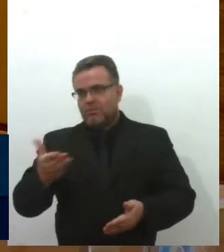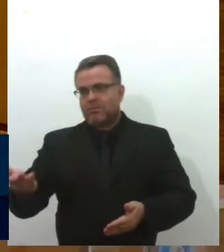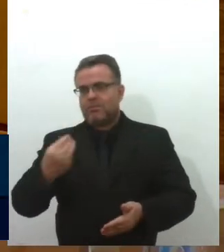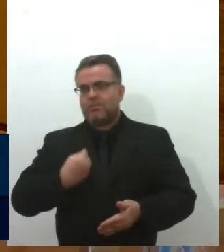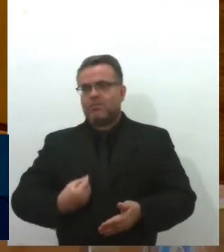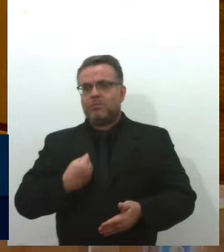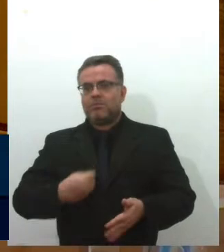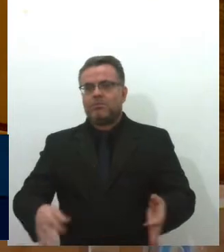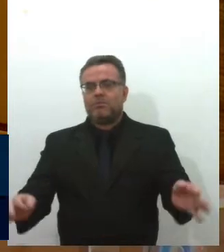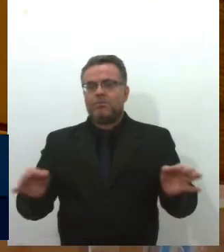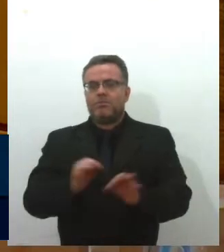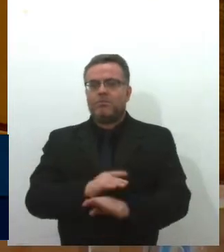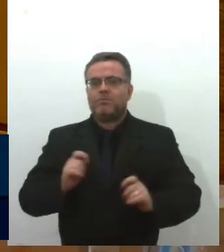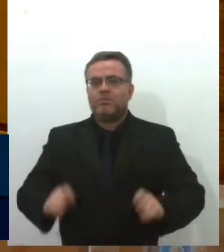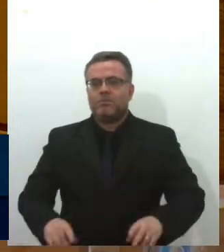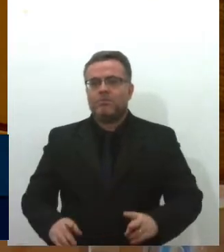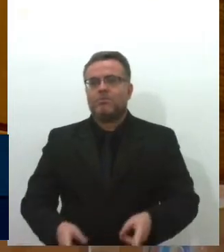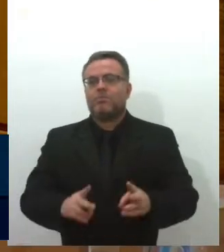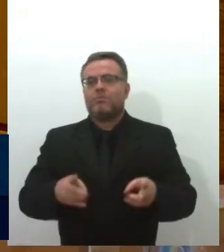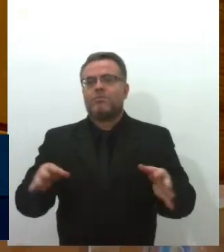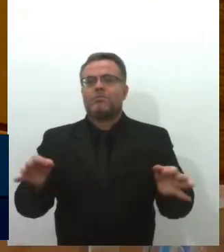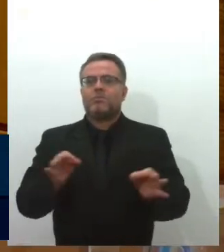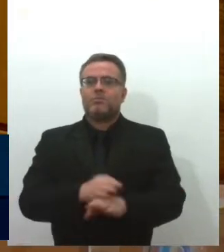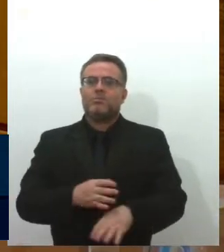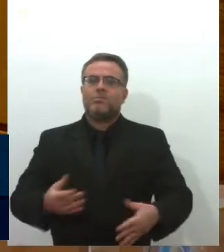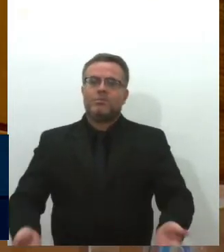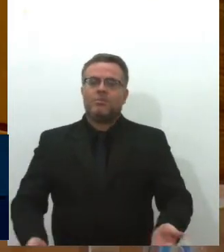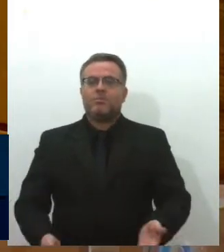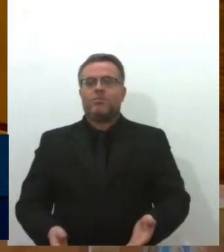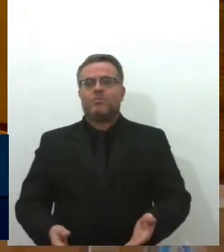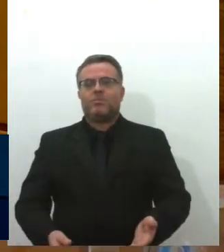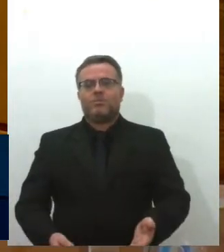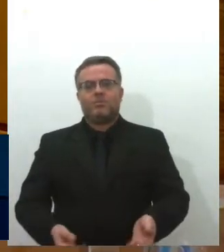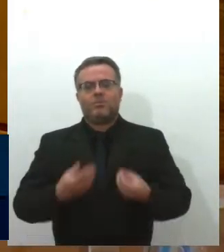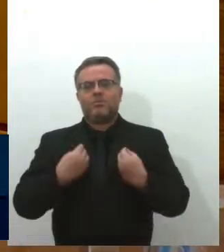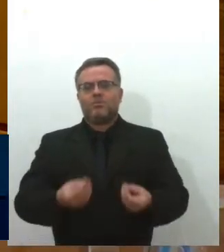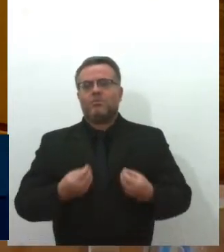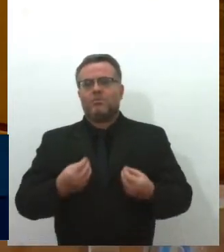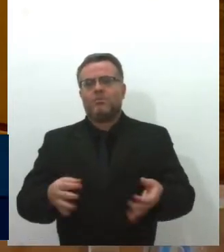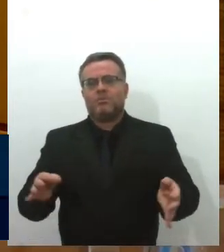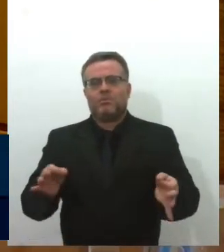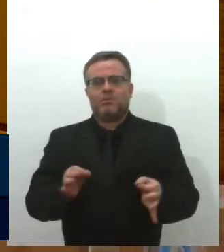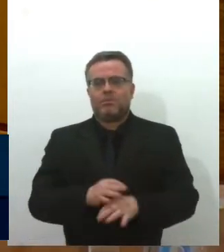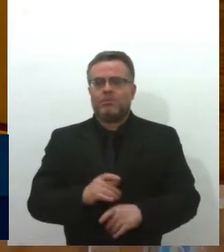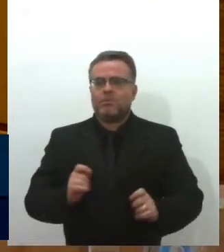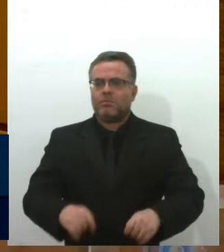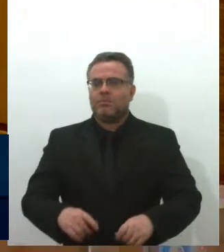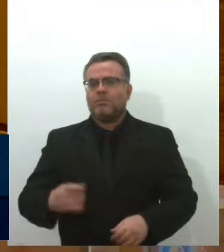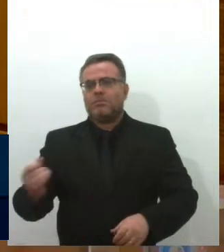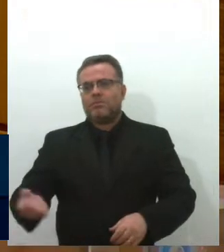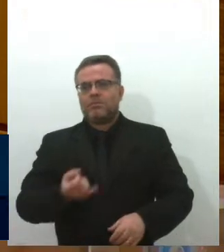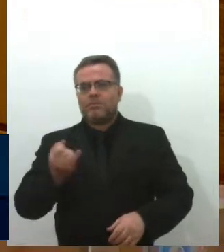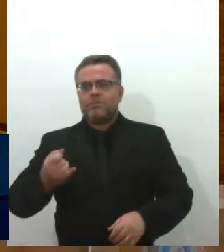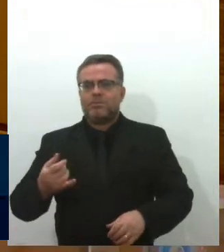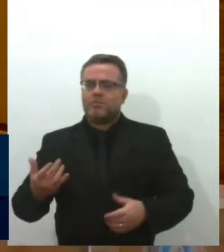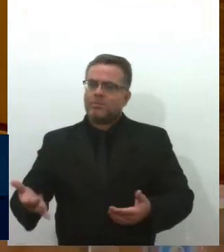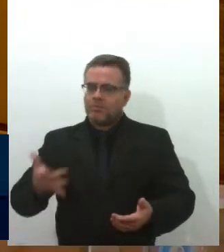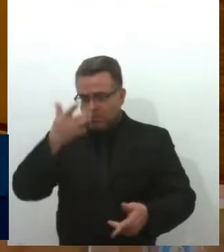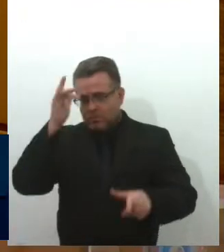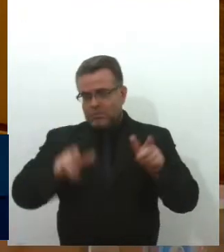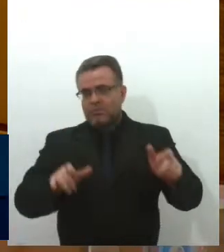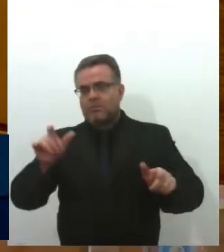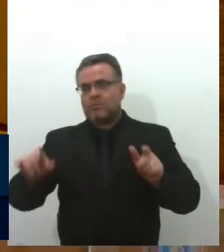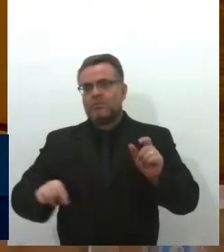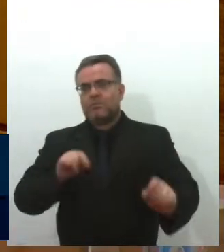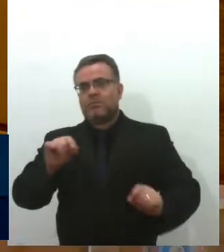concordo inteiramente com V. Exª. É muito importante isso. As pessoas, talvez, quem